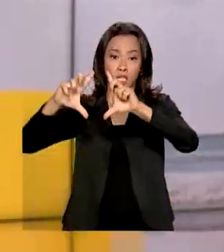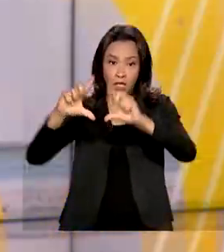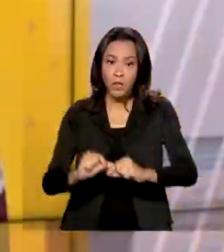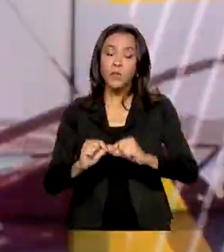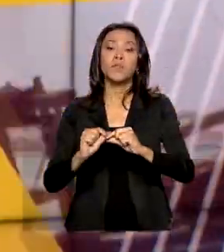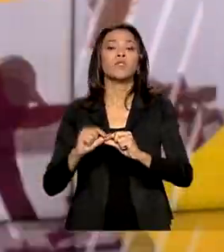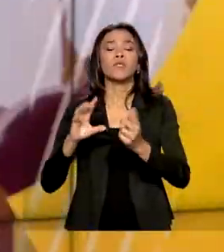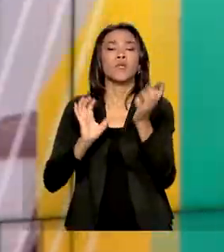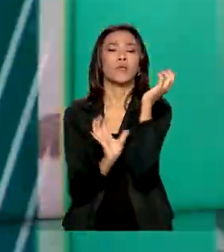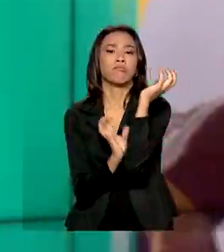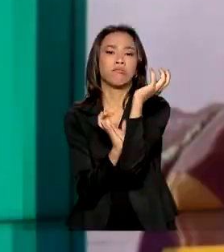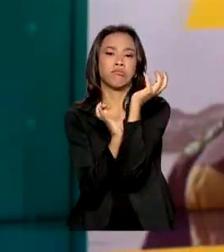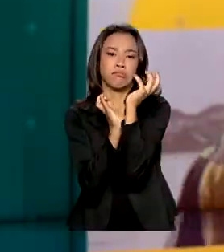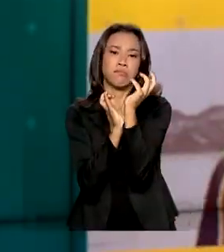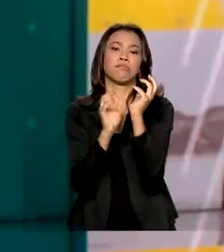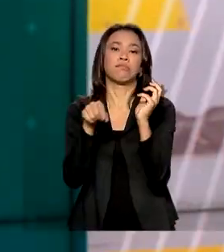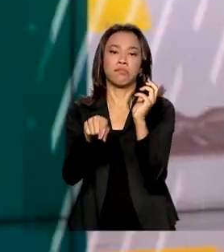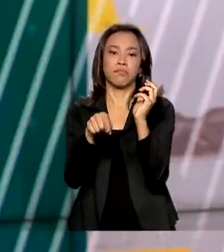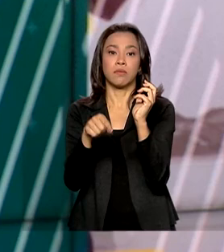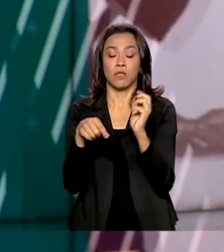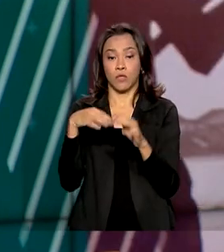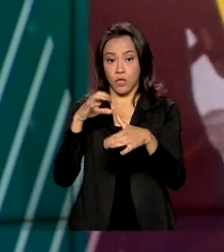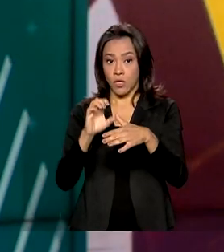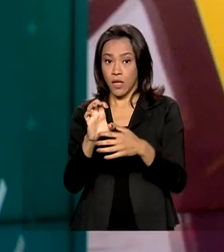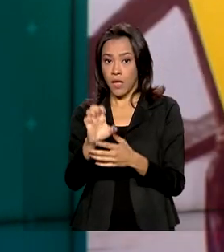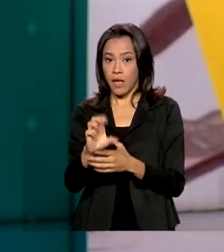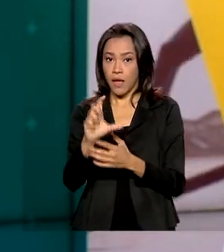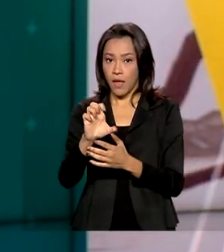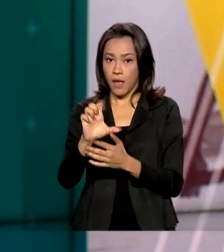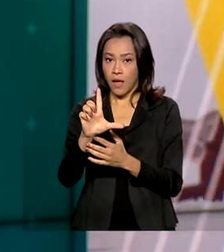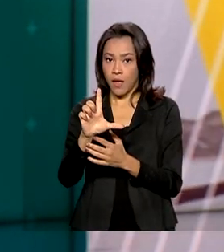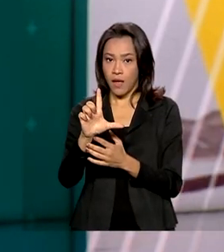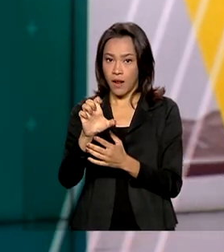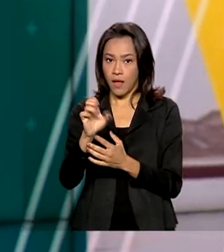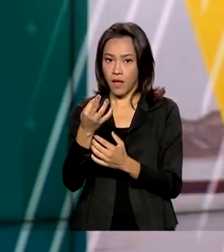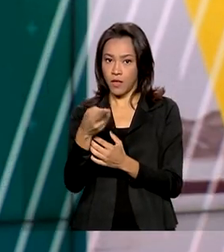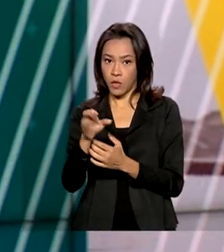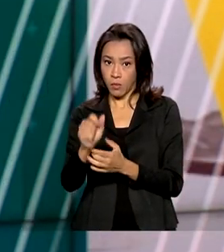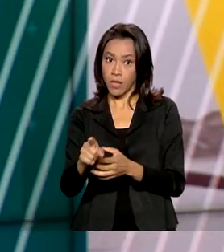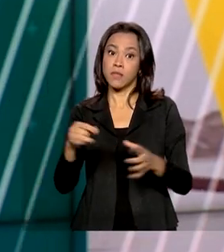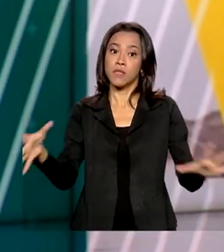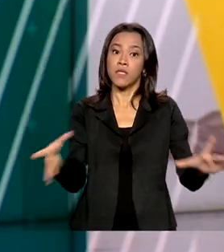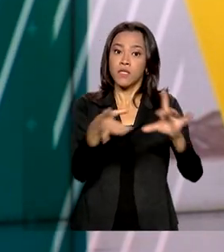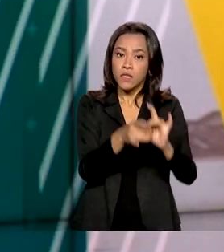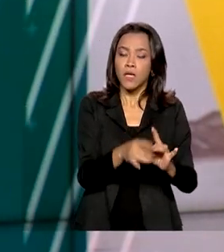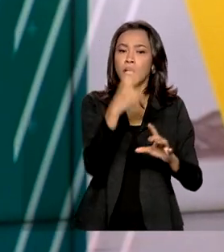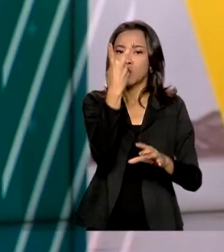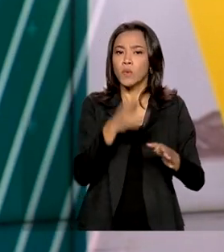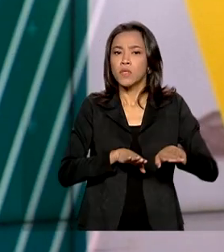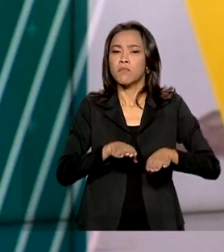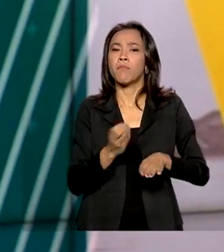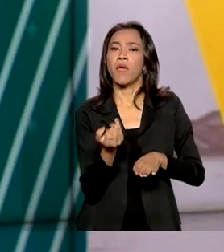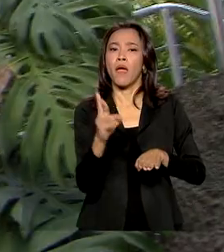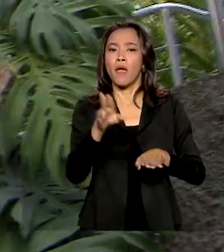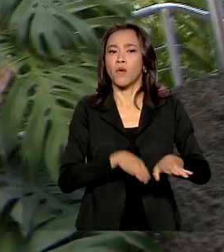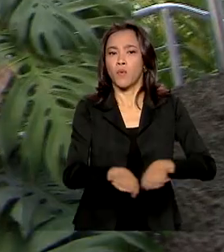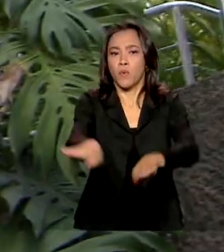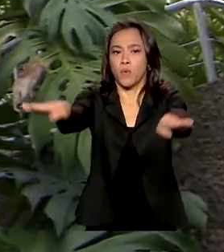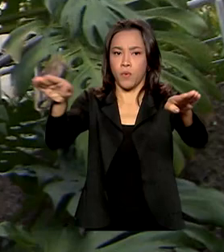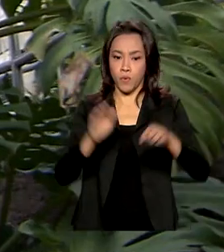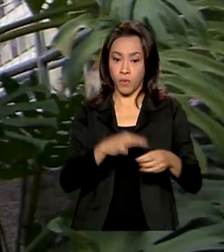trechos das BR-116 e 493, que liga governador Valadares em Minas Gerais à cidade do Rio de Janeiro.